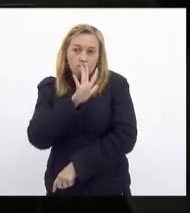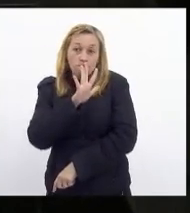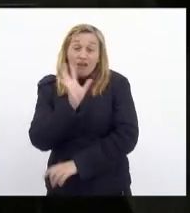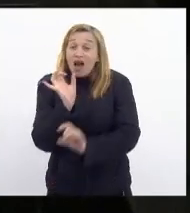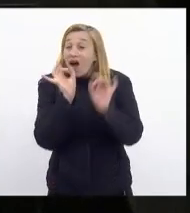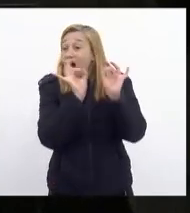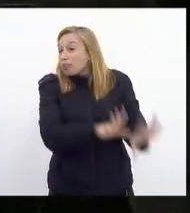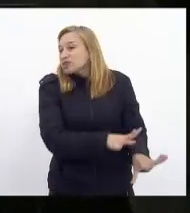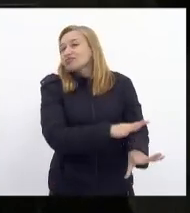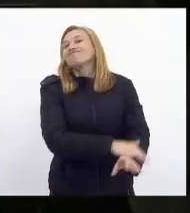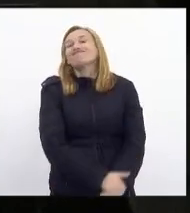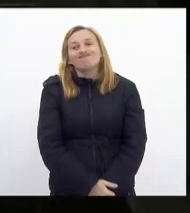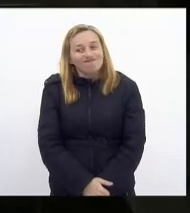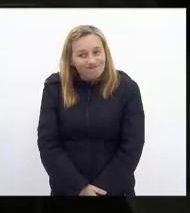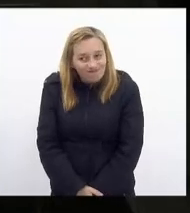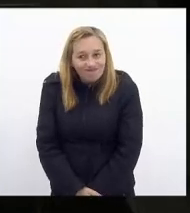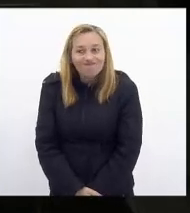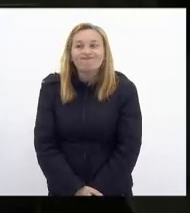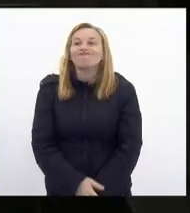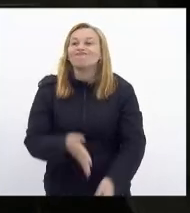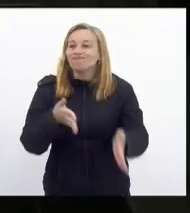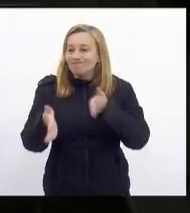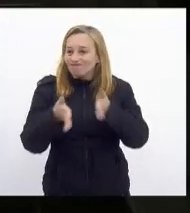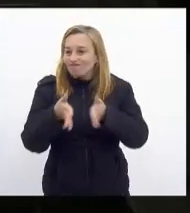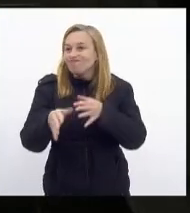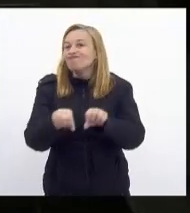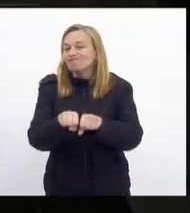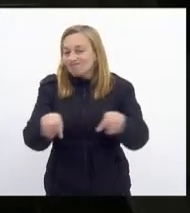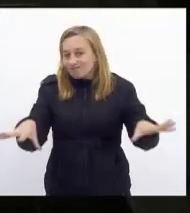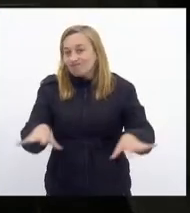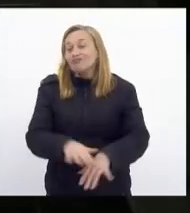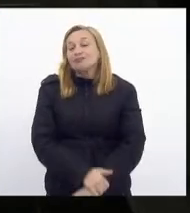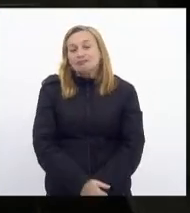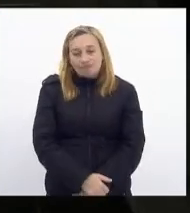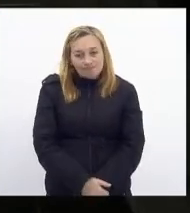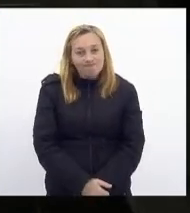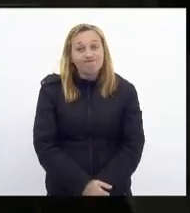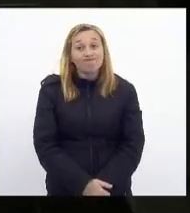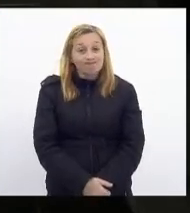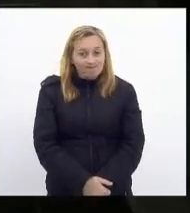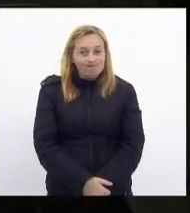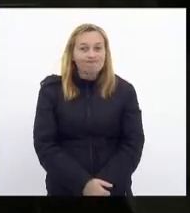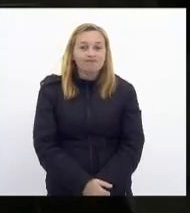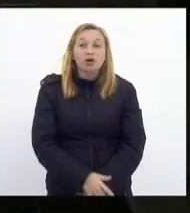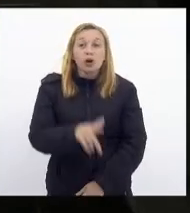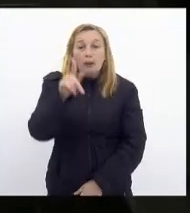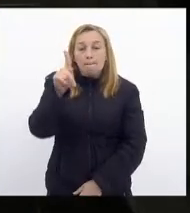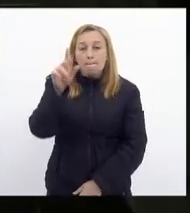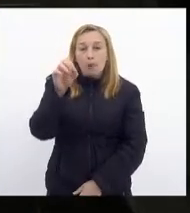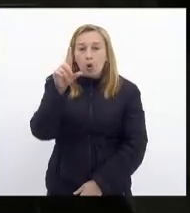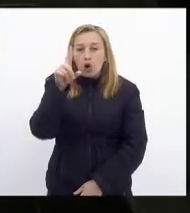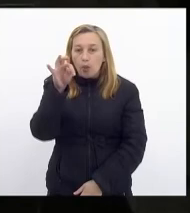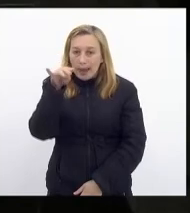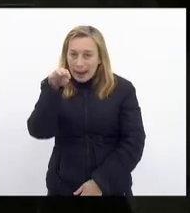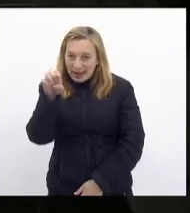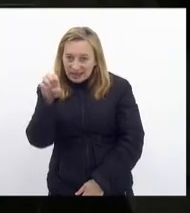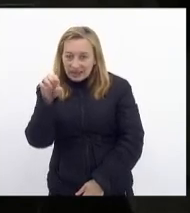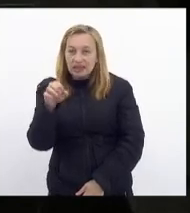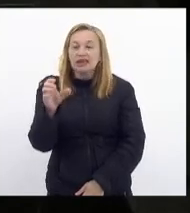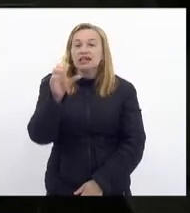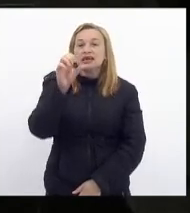abandonada nesse período pandêmico desde a poliomielite passando por